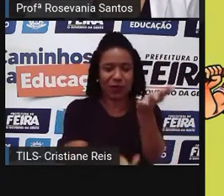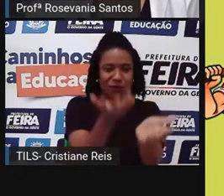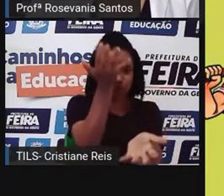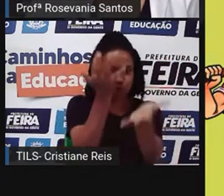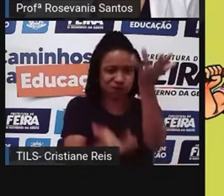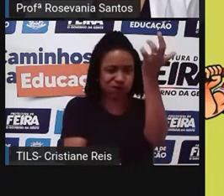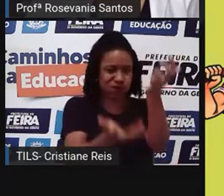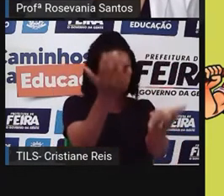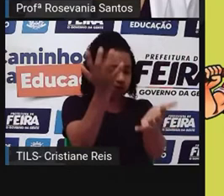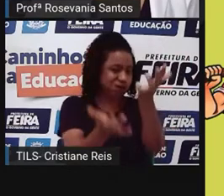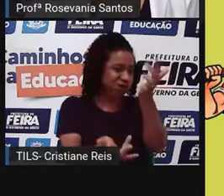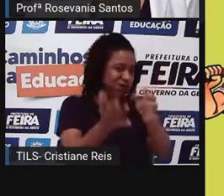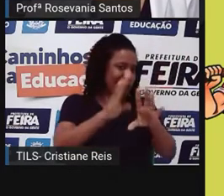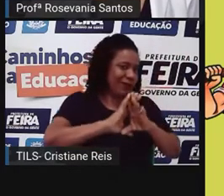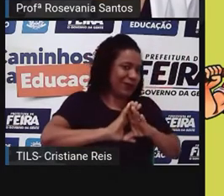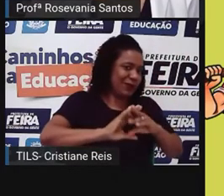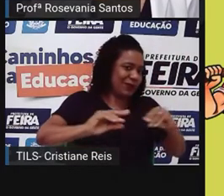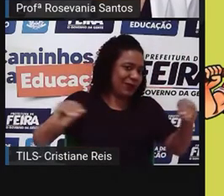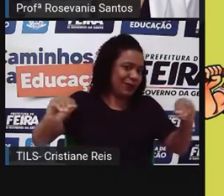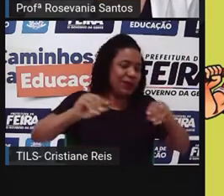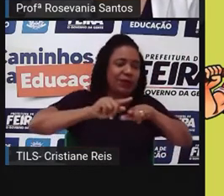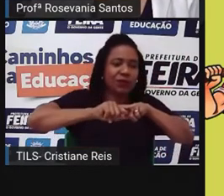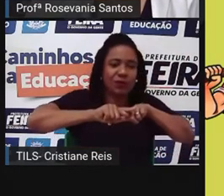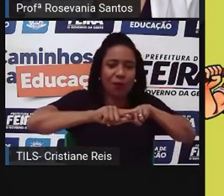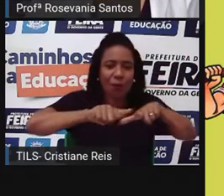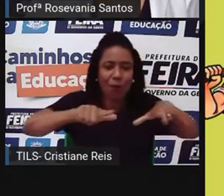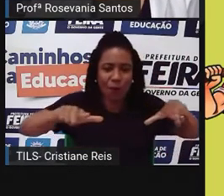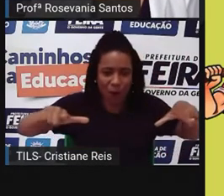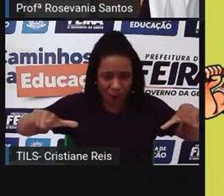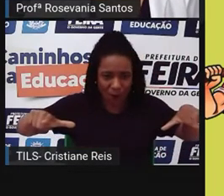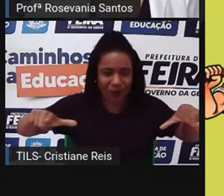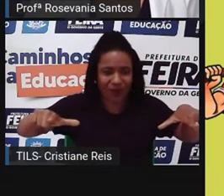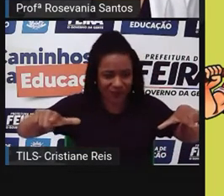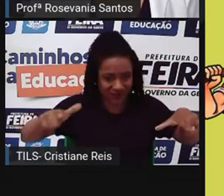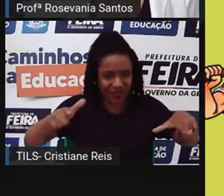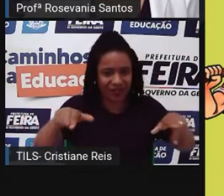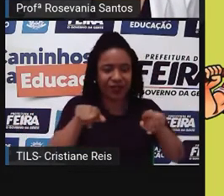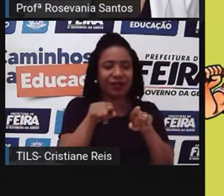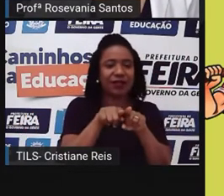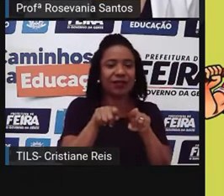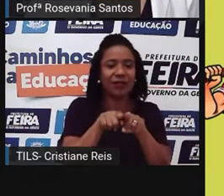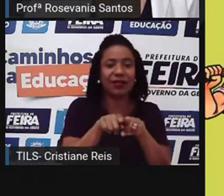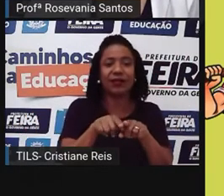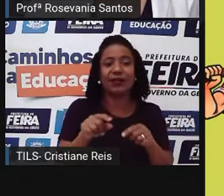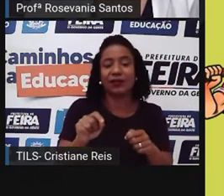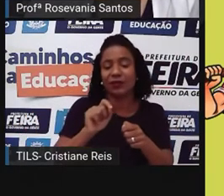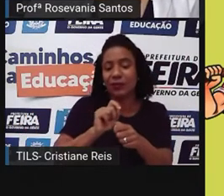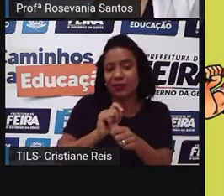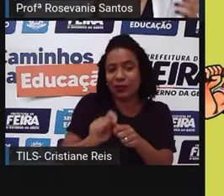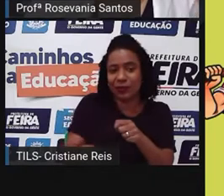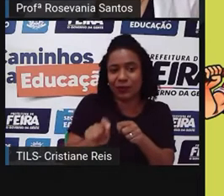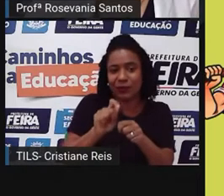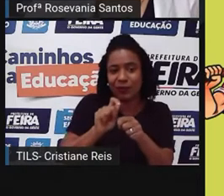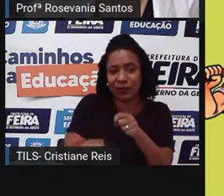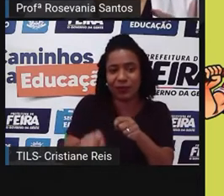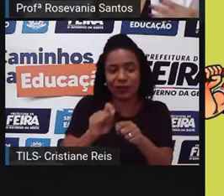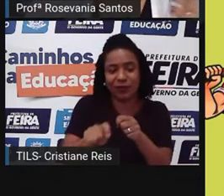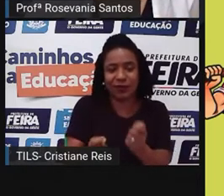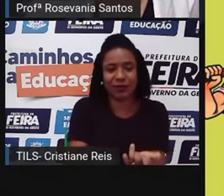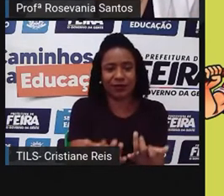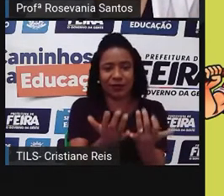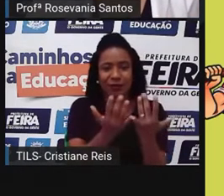sobrou depois da retirada, né? Das árvores maiores. E também a gente queima até depois do processo da própria